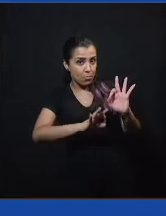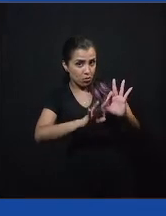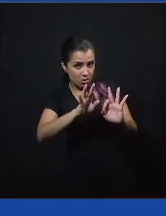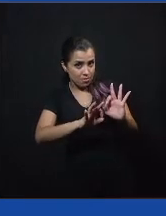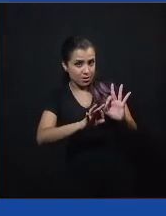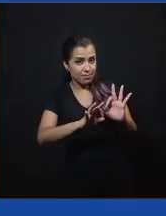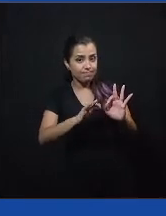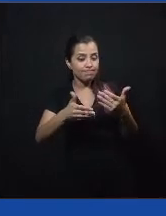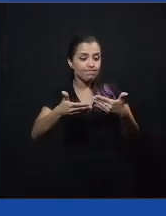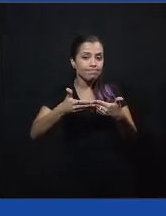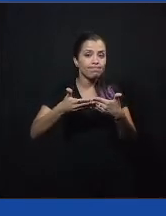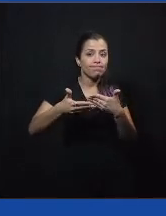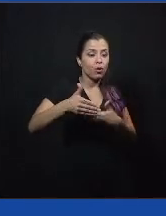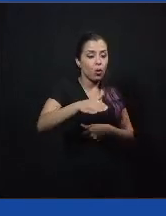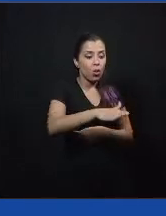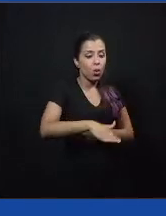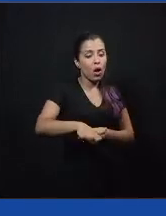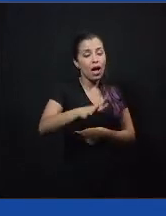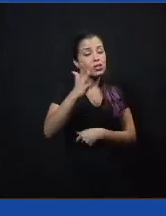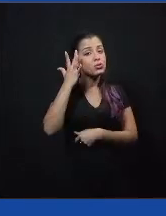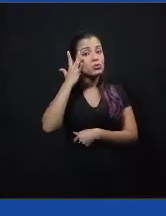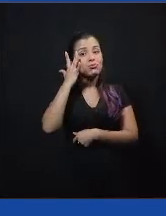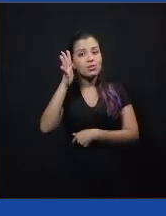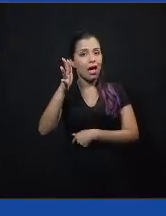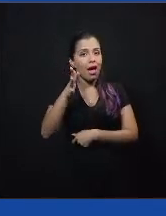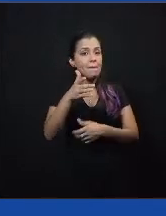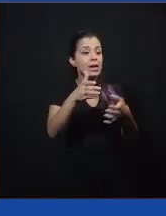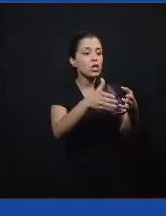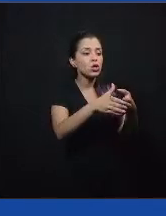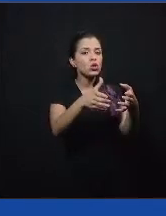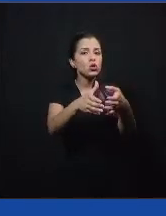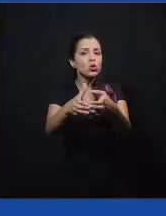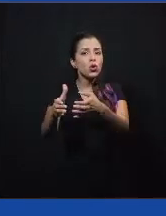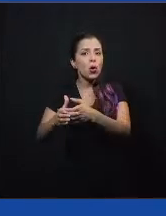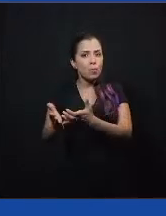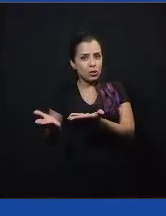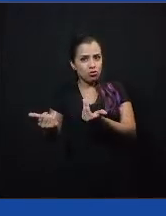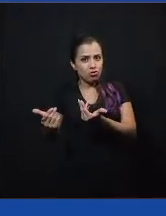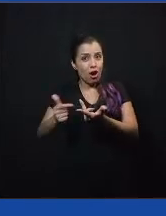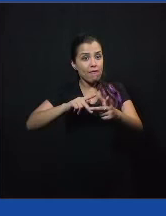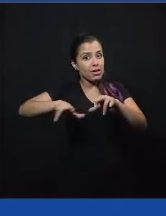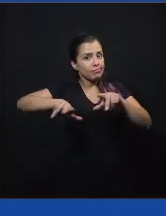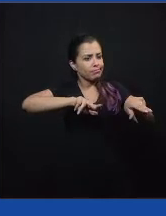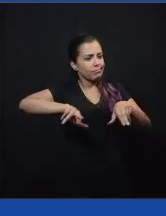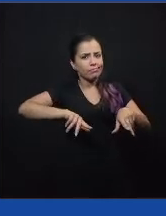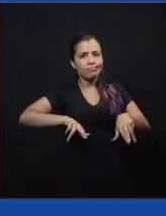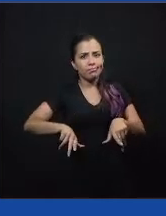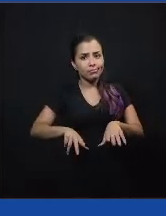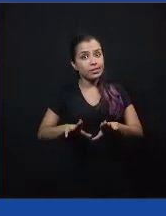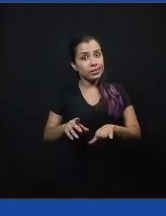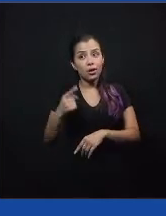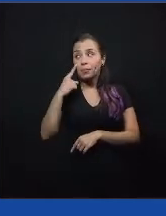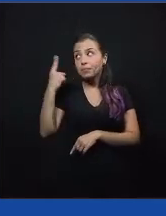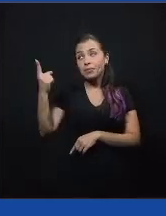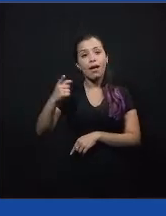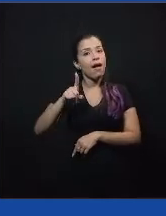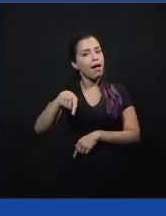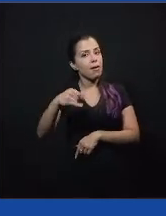encontrar no território. Cada grupo de jovens é um grupo completamente diferente. Então, isso são premissas importantes para a gente.